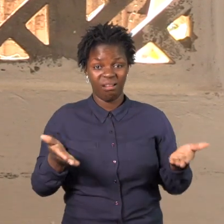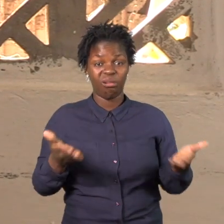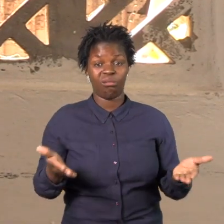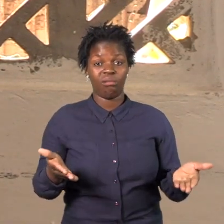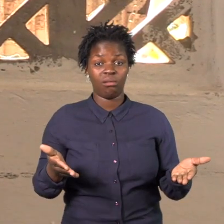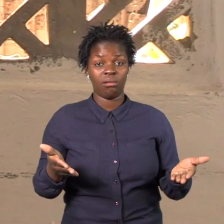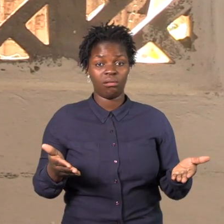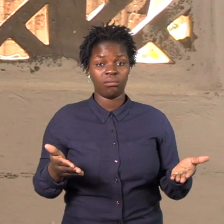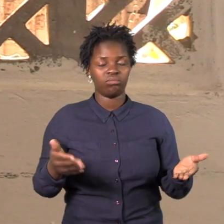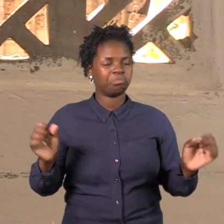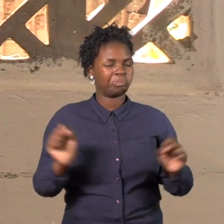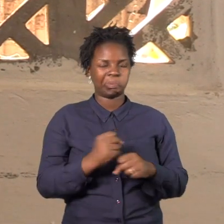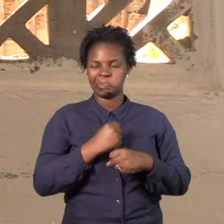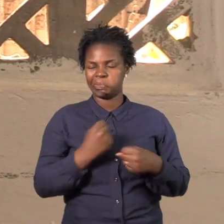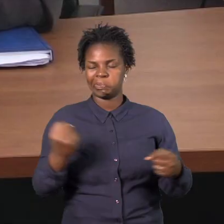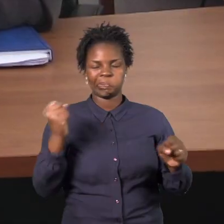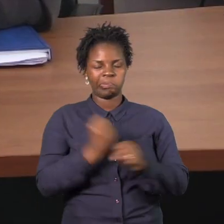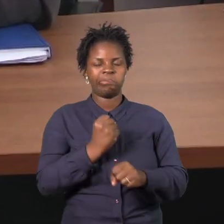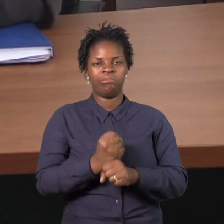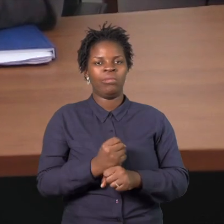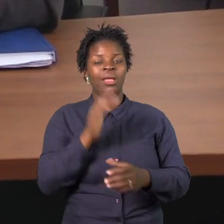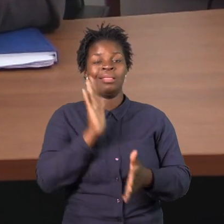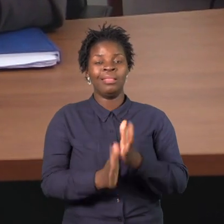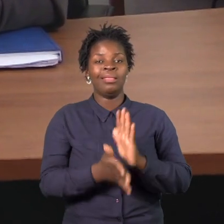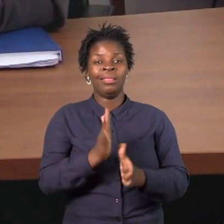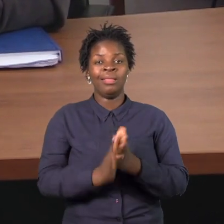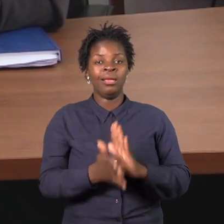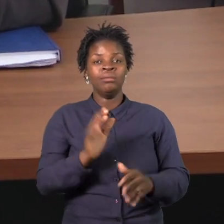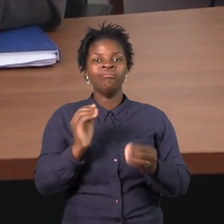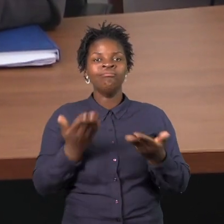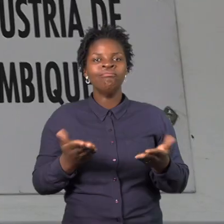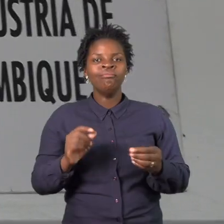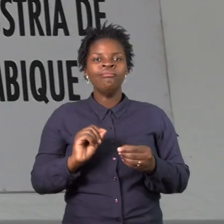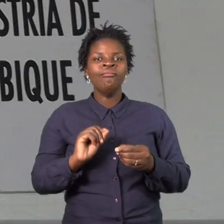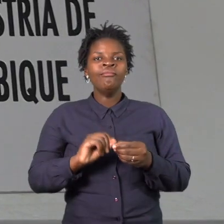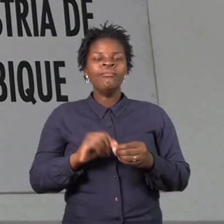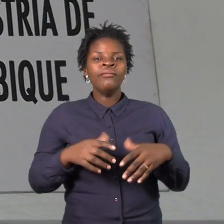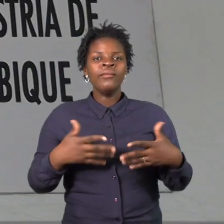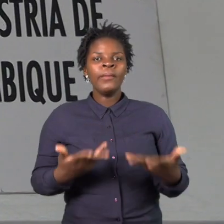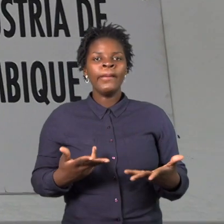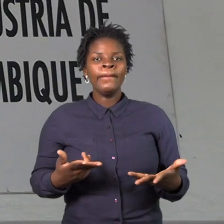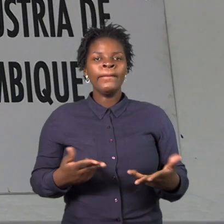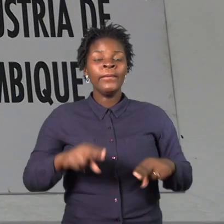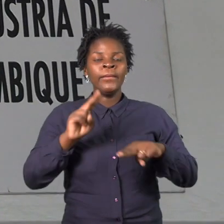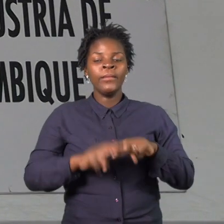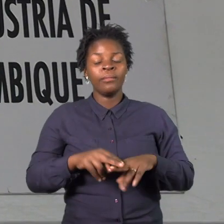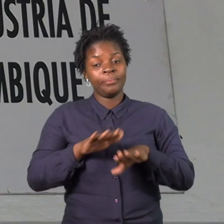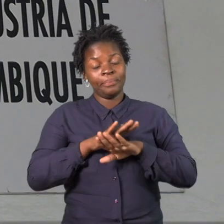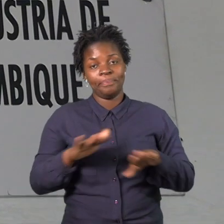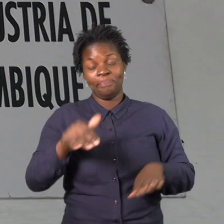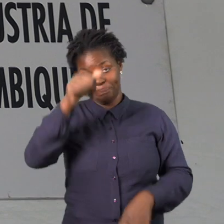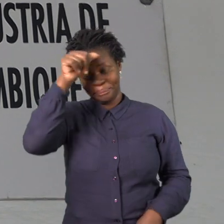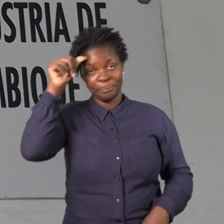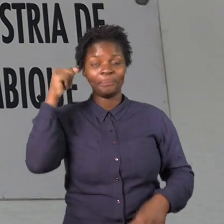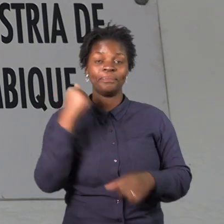que estaria em um outro nível. Jeremias Timana, representante do Sindicato Nacional dos Trabalhadores da Indústria de